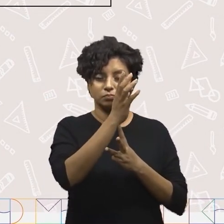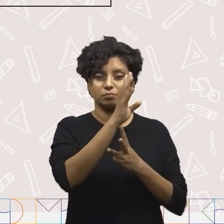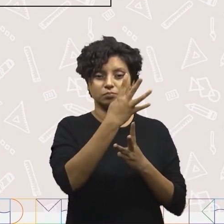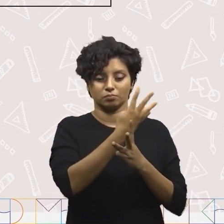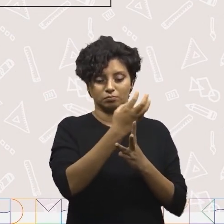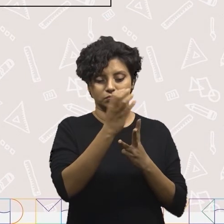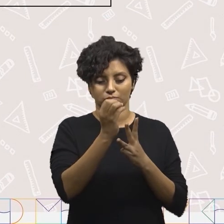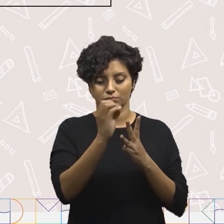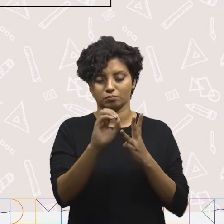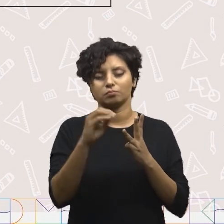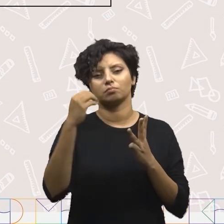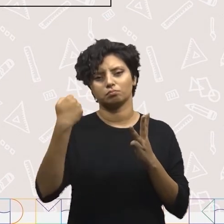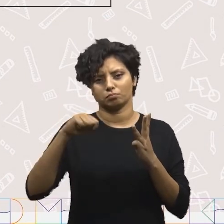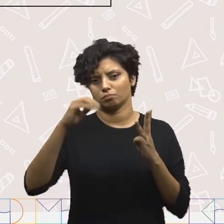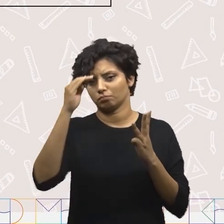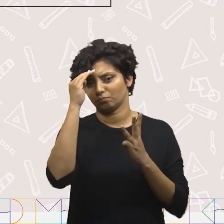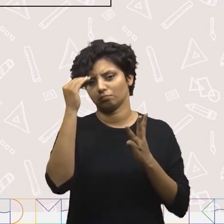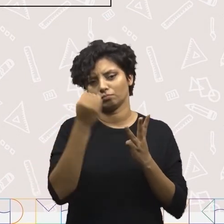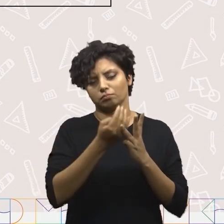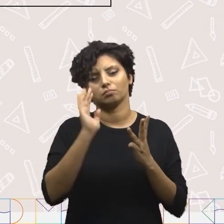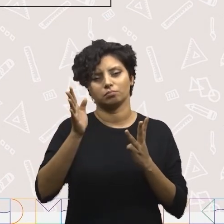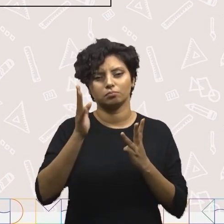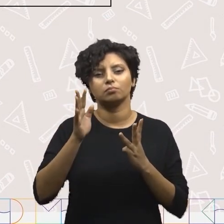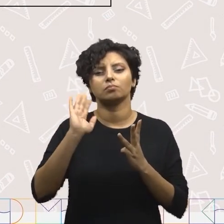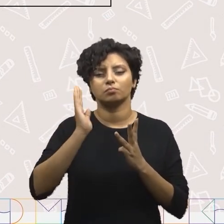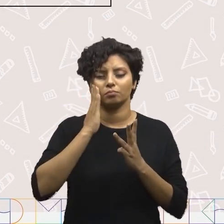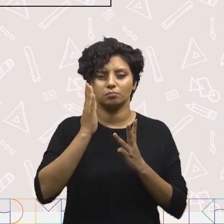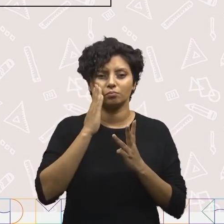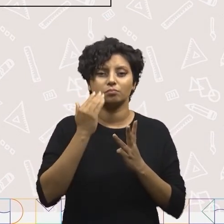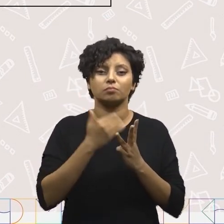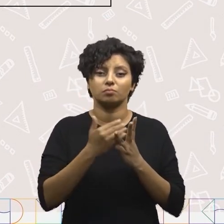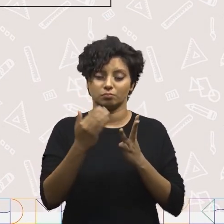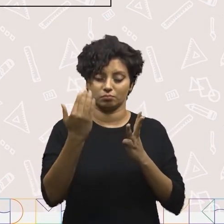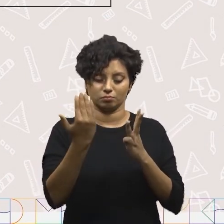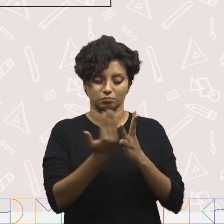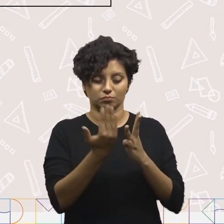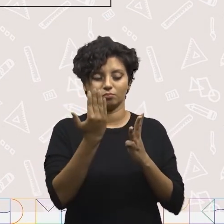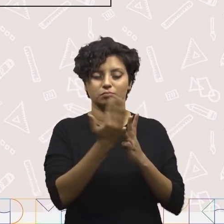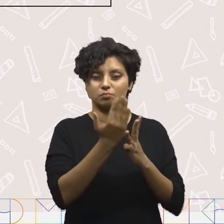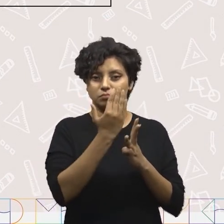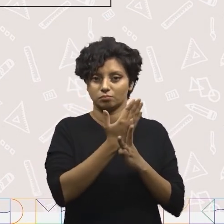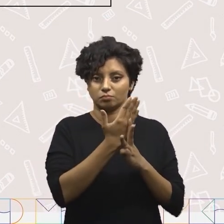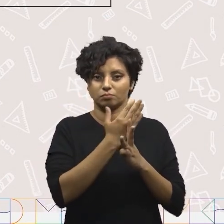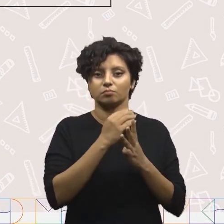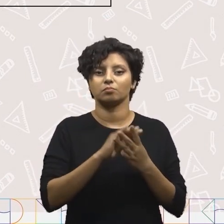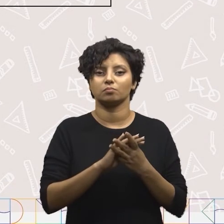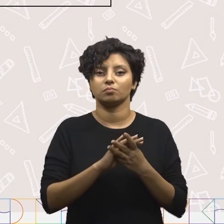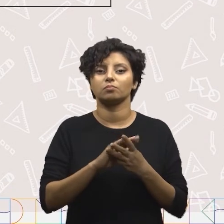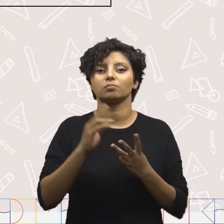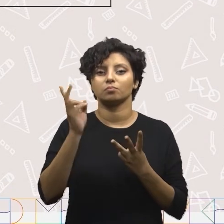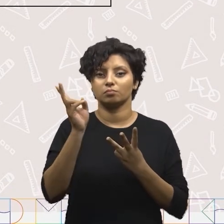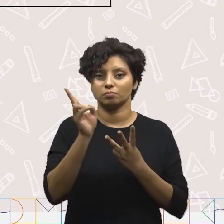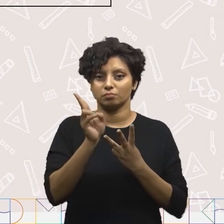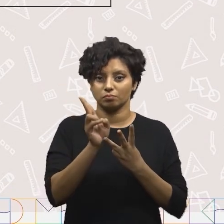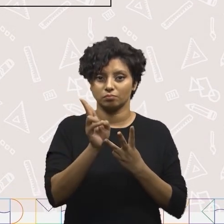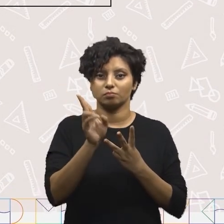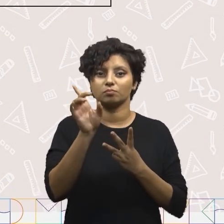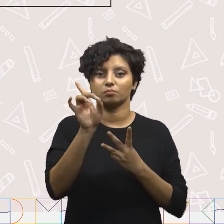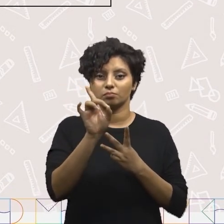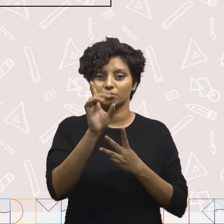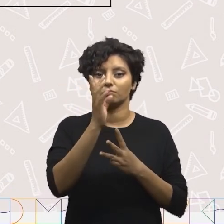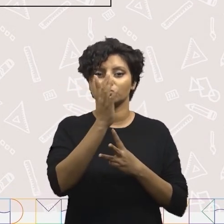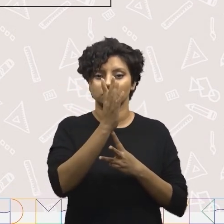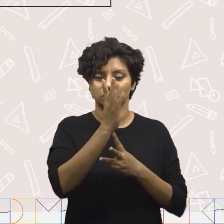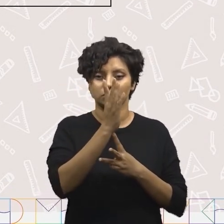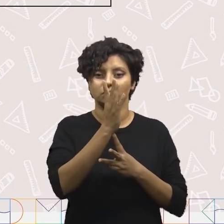agora, a segunda parcela, que você já sabe que começa da direita para a esquerda. Da unidade até